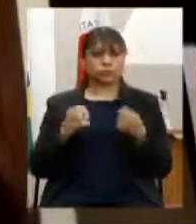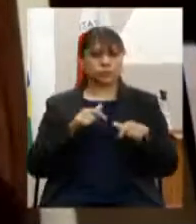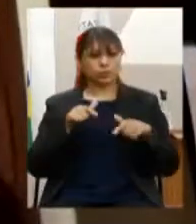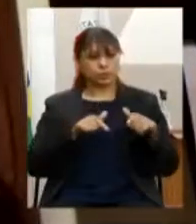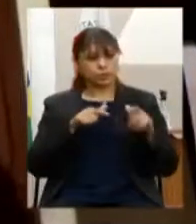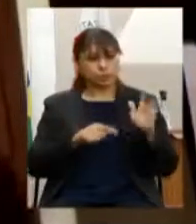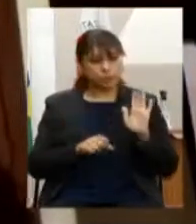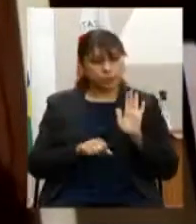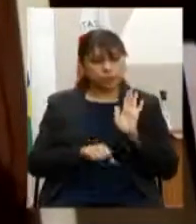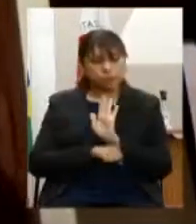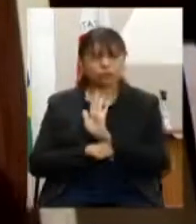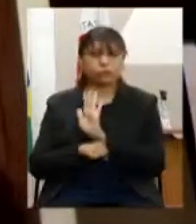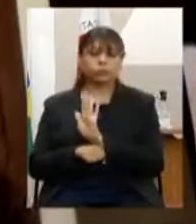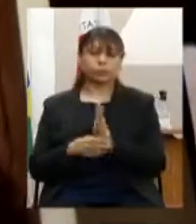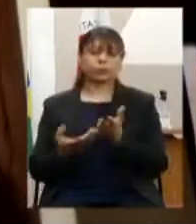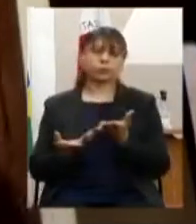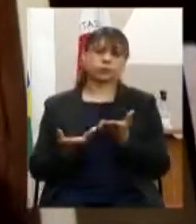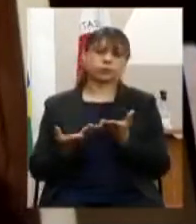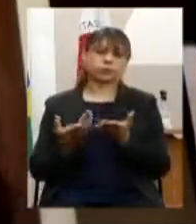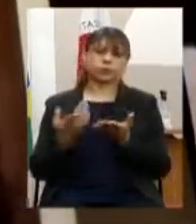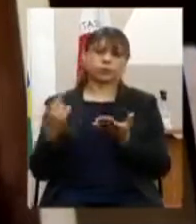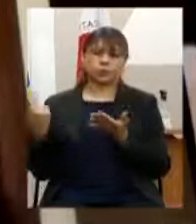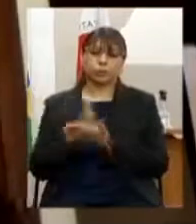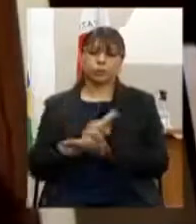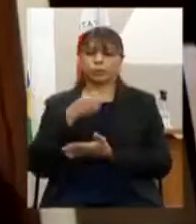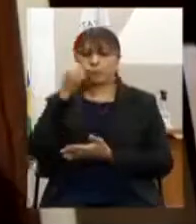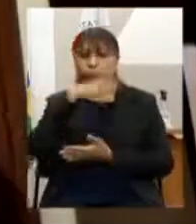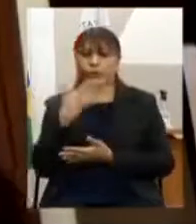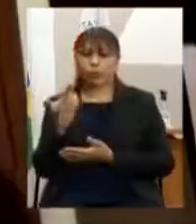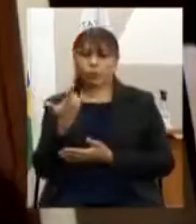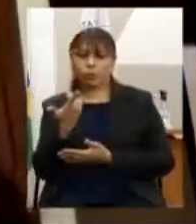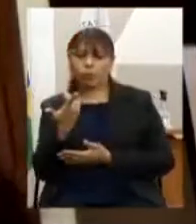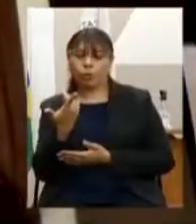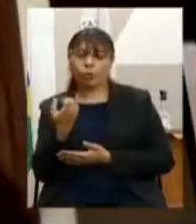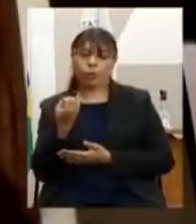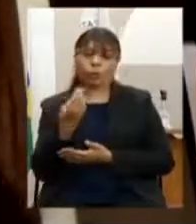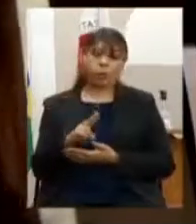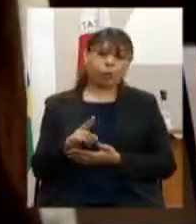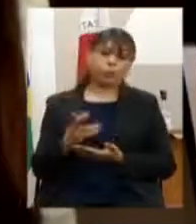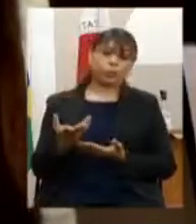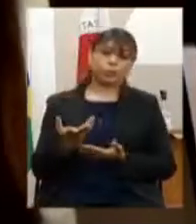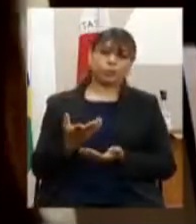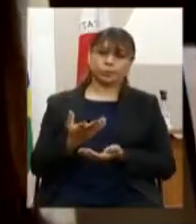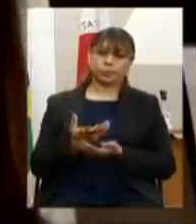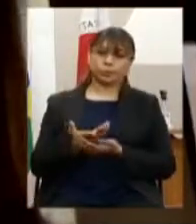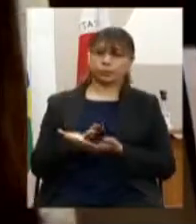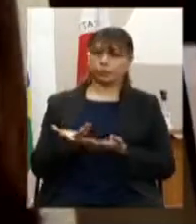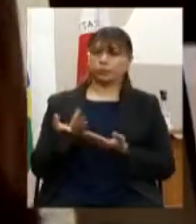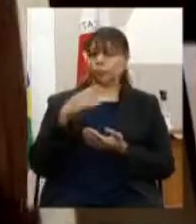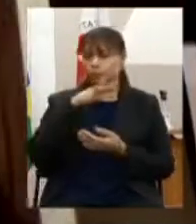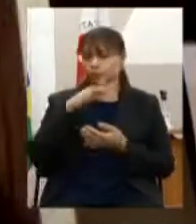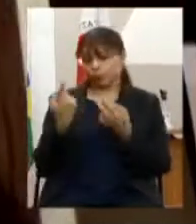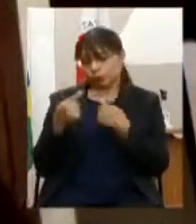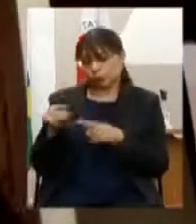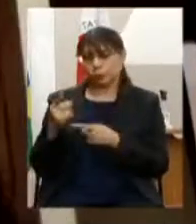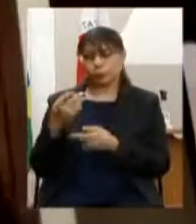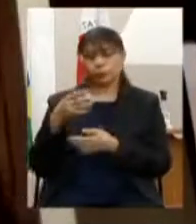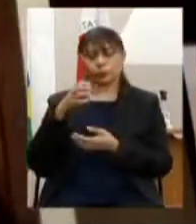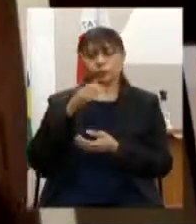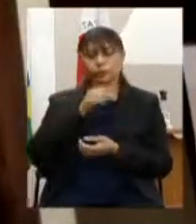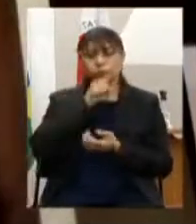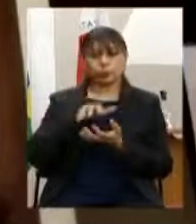os casos de abusos e maus tratos criação de uma plataforma de denúncias online